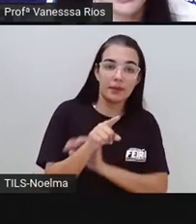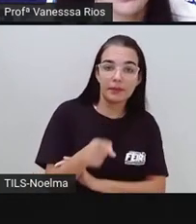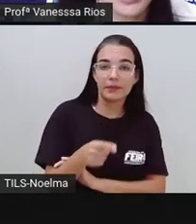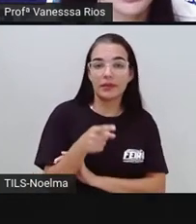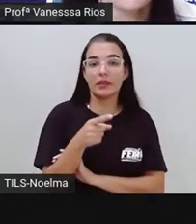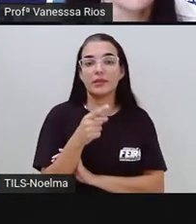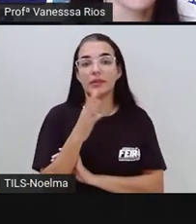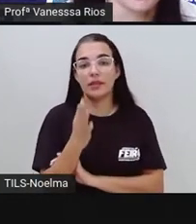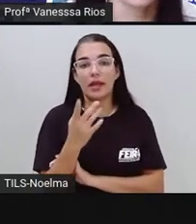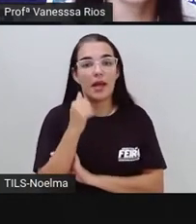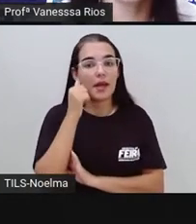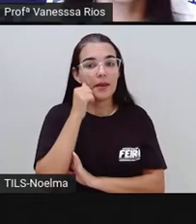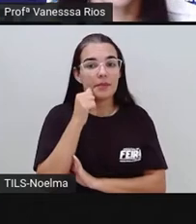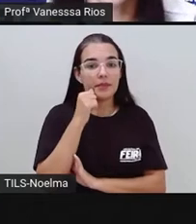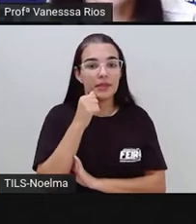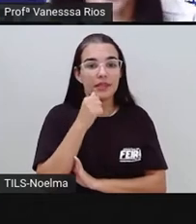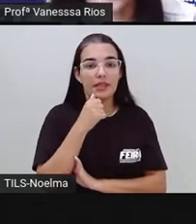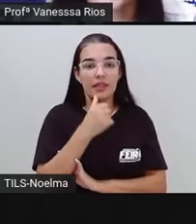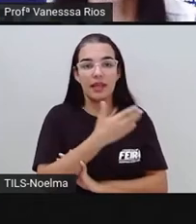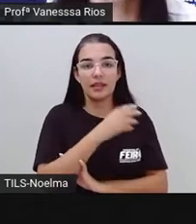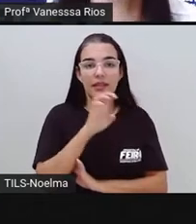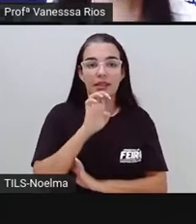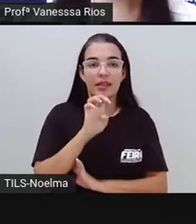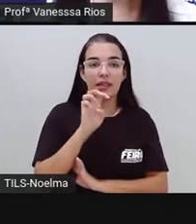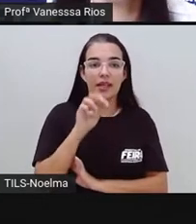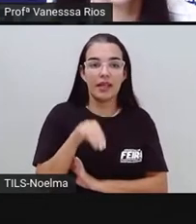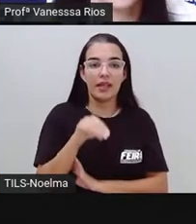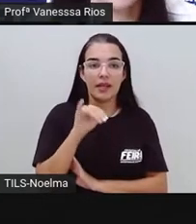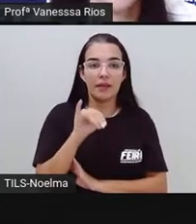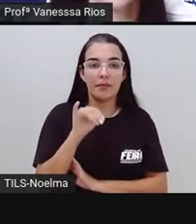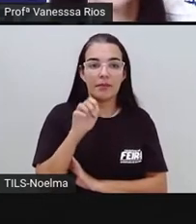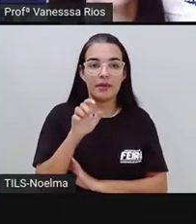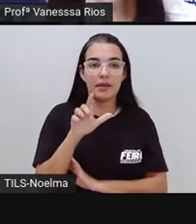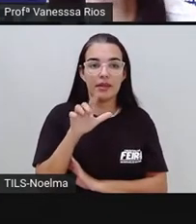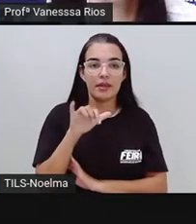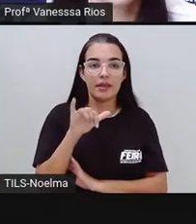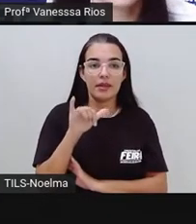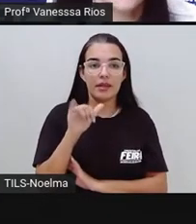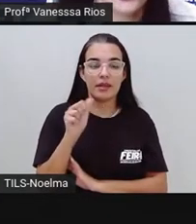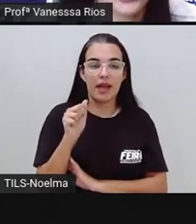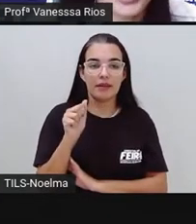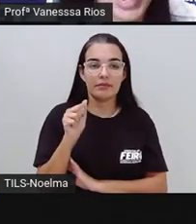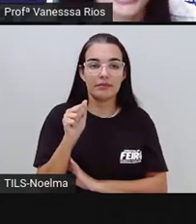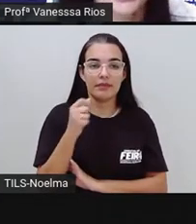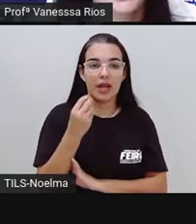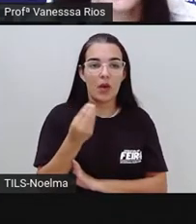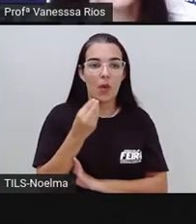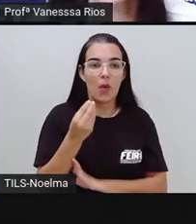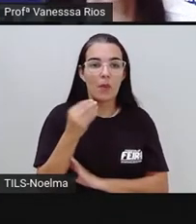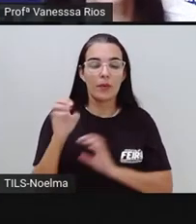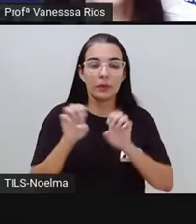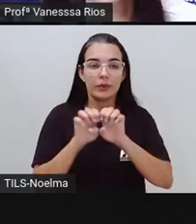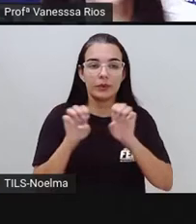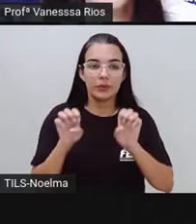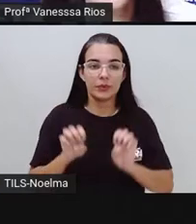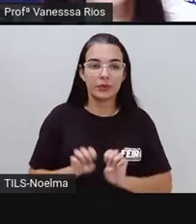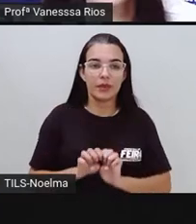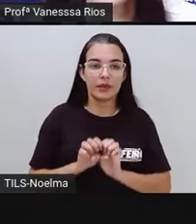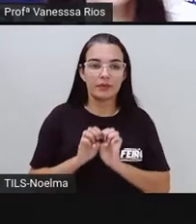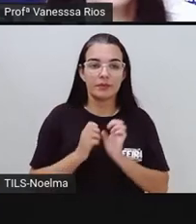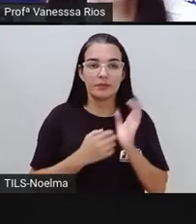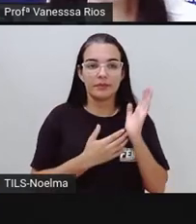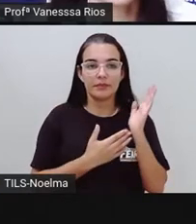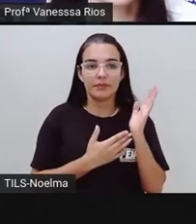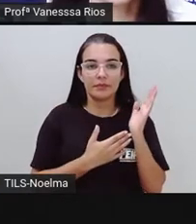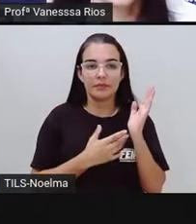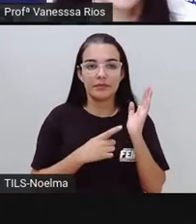apresentado aí, entre as perguntas e respostas, como a entrevista pode ser estruturada. Ali do lado está aí